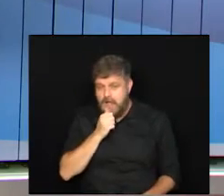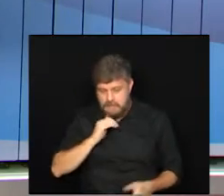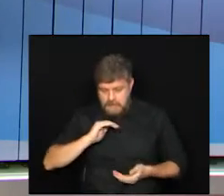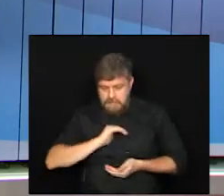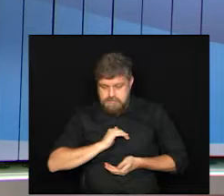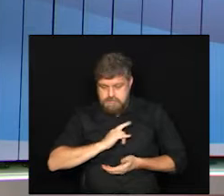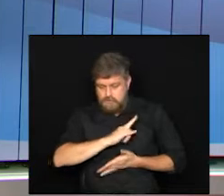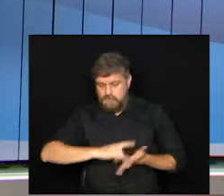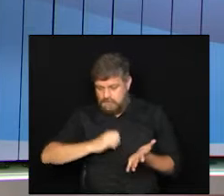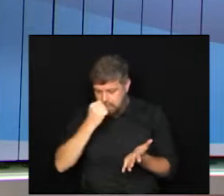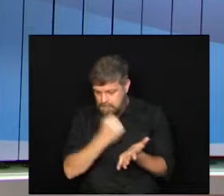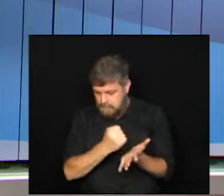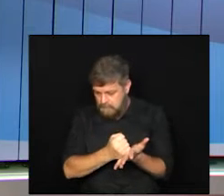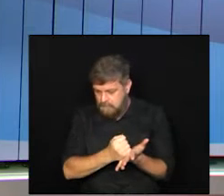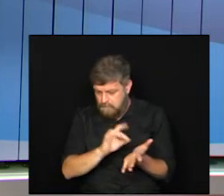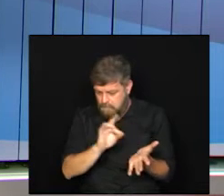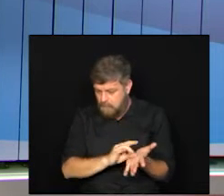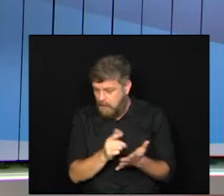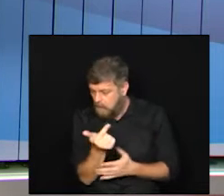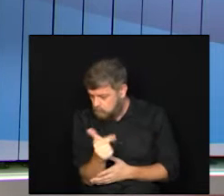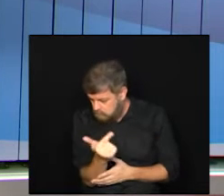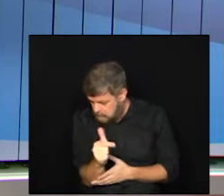registro definitivo da Anvisa